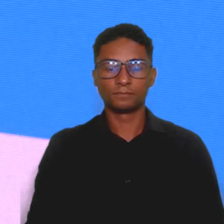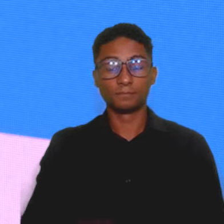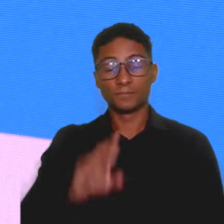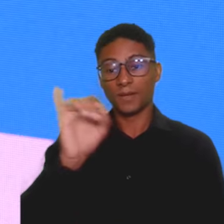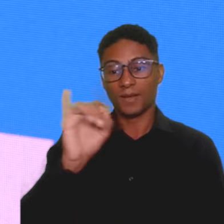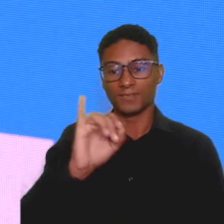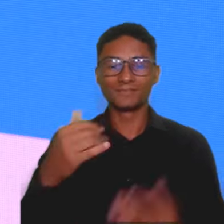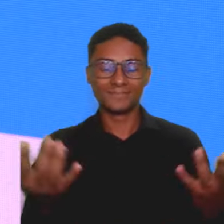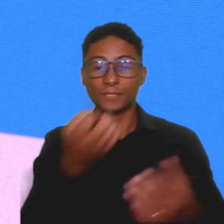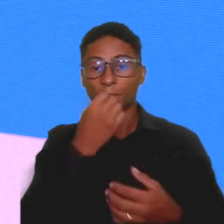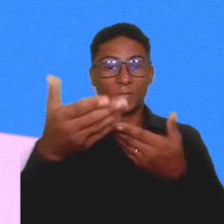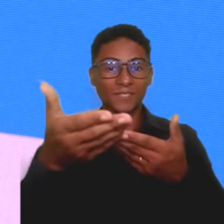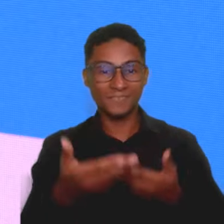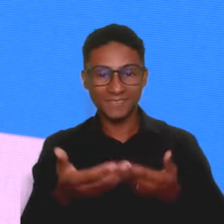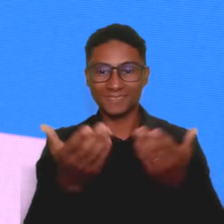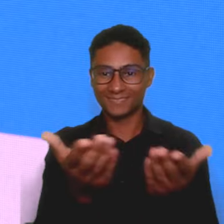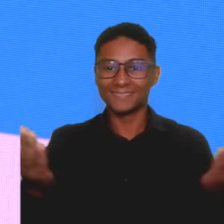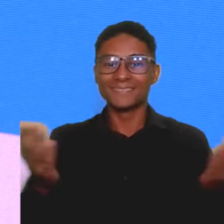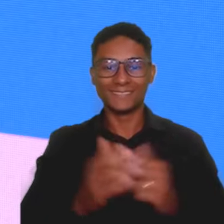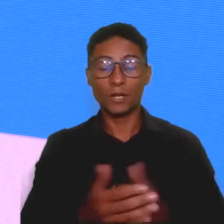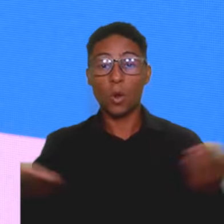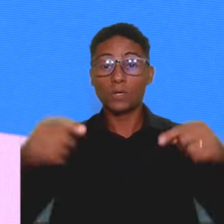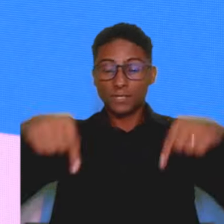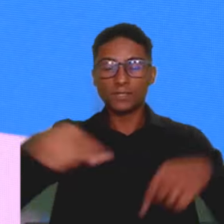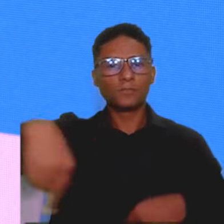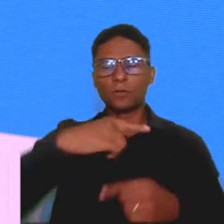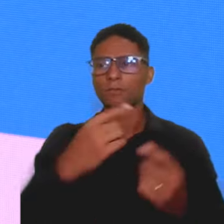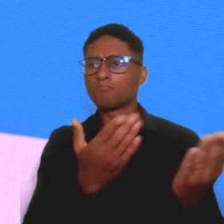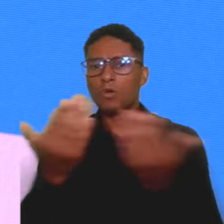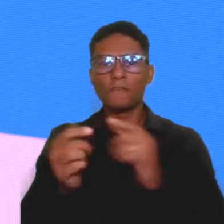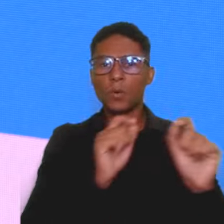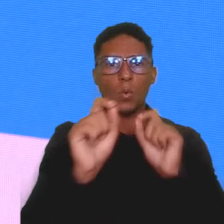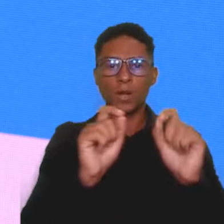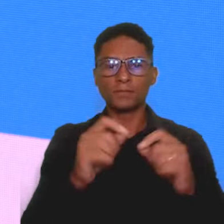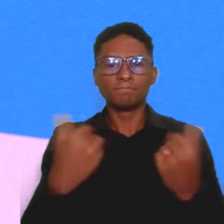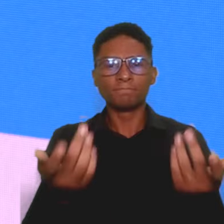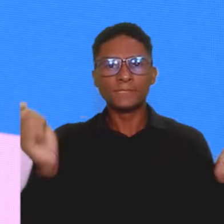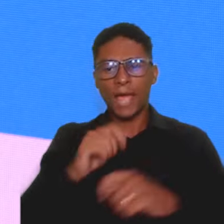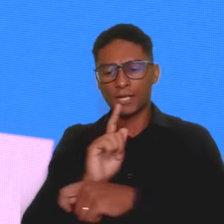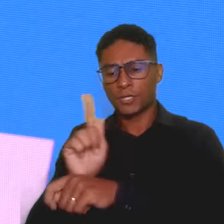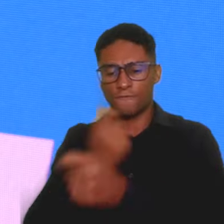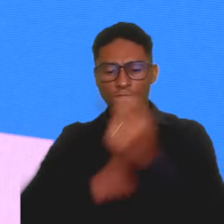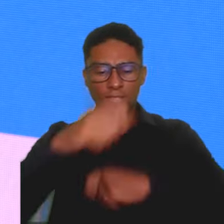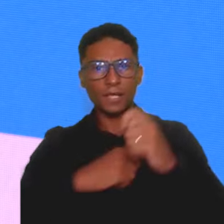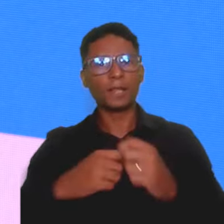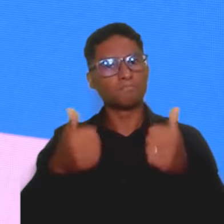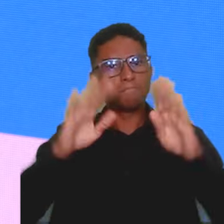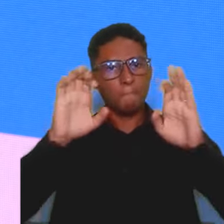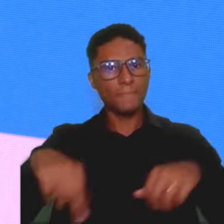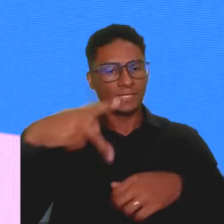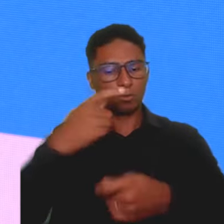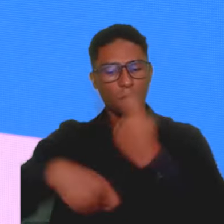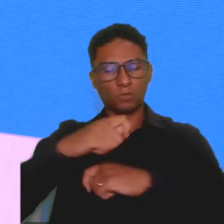Olá, pessoal! Sejam bem-vindos e bem-vindas! Hoje nós vamos falar sobre como é possível fazer uma gestão financeira eficiente dos seus